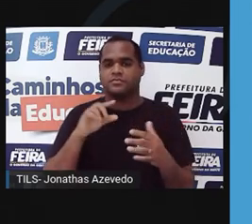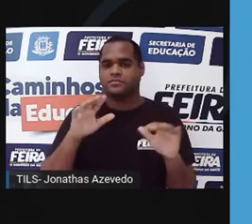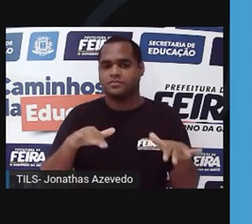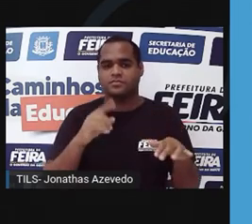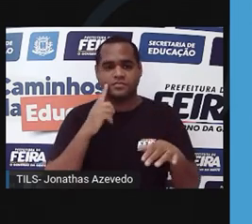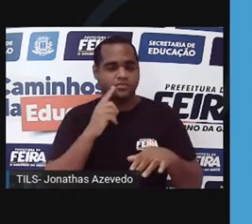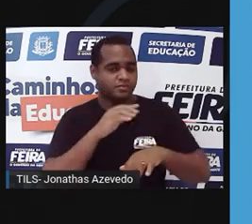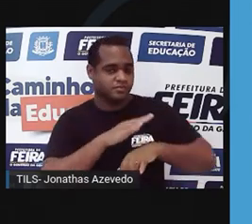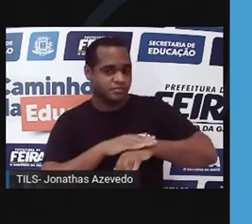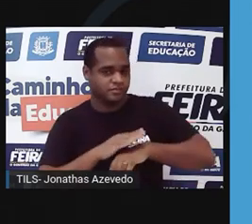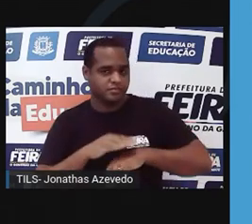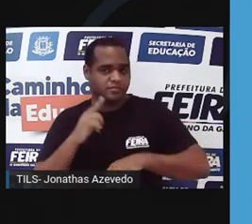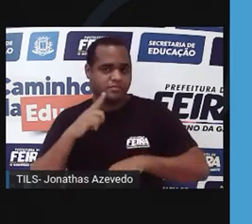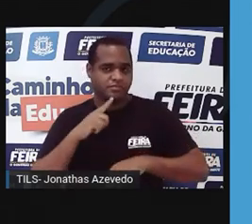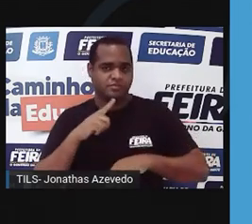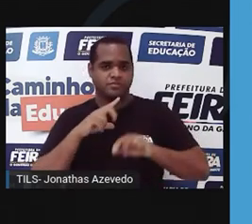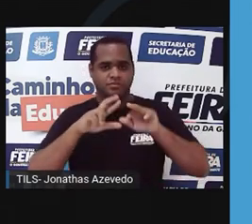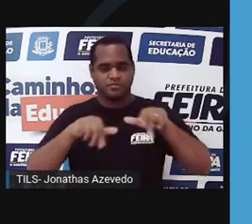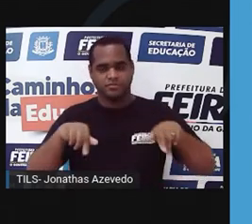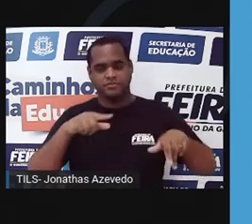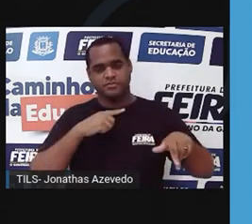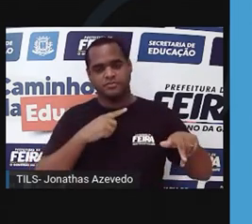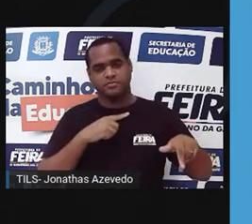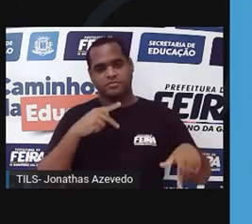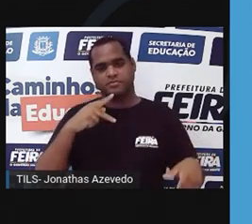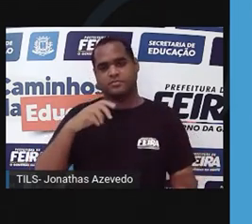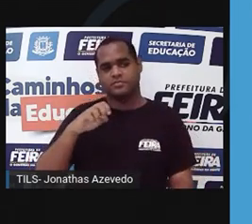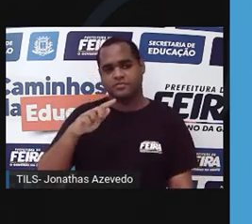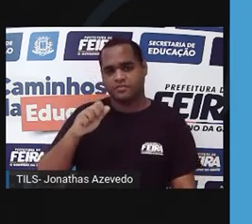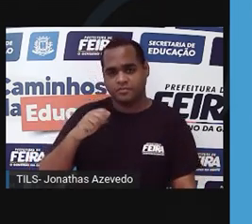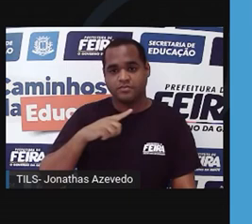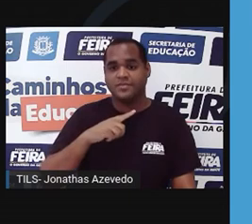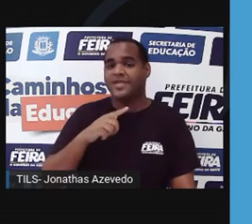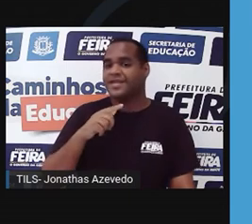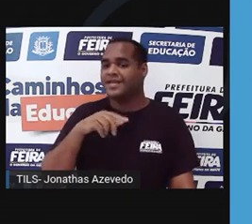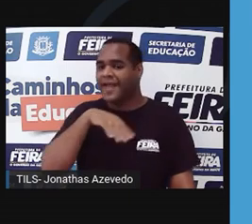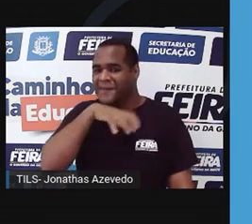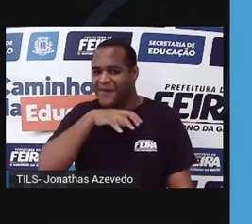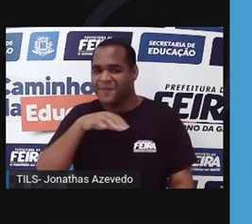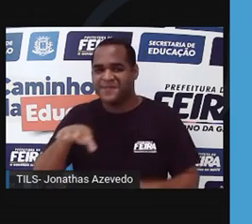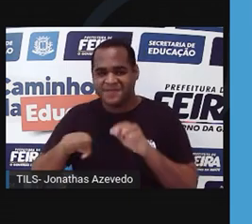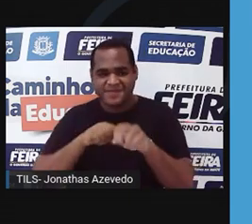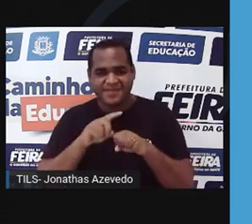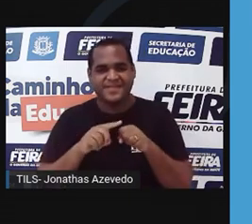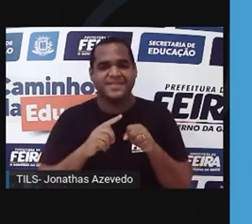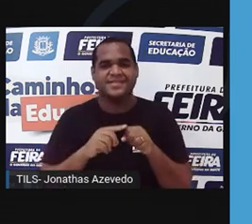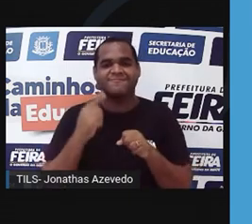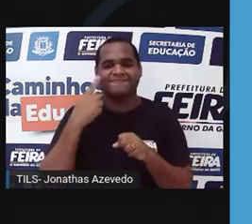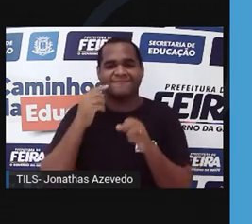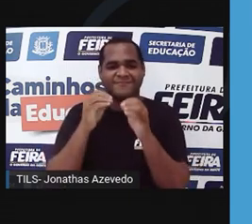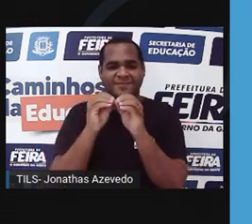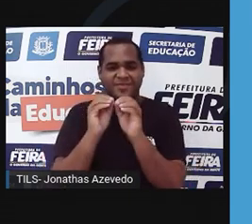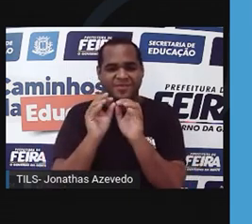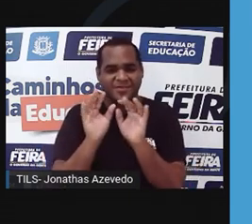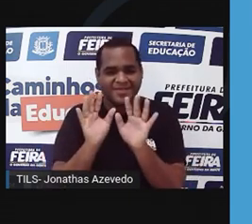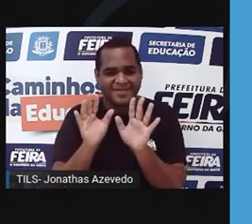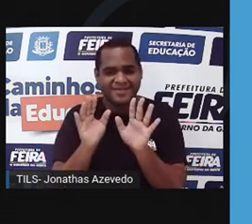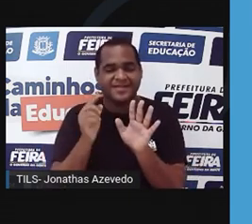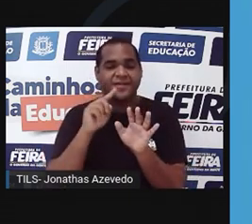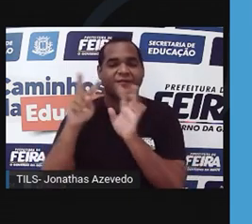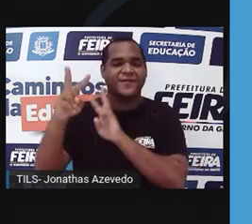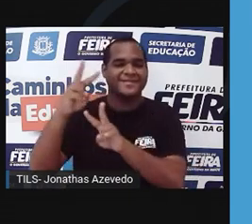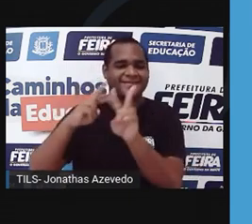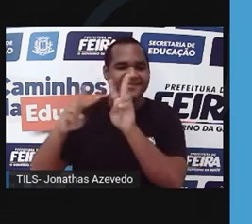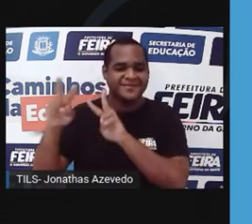carrapicho ou amorosos, eles se grudam nos pelos de animais. O dente de leão, que é carregado pelo vento